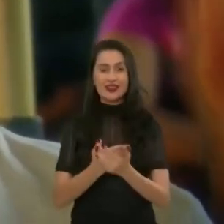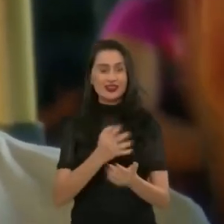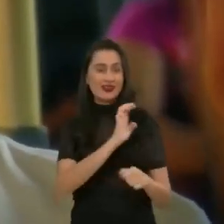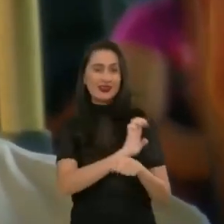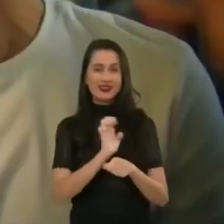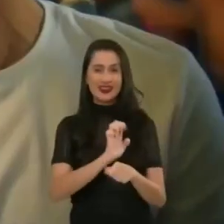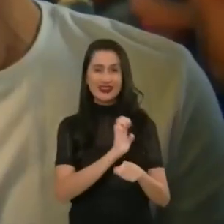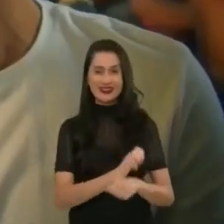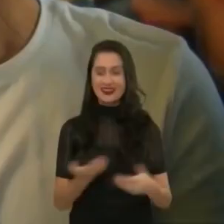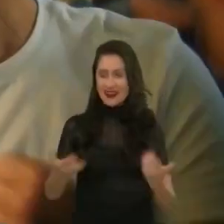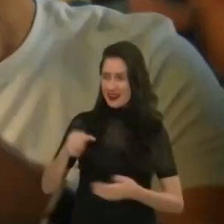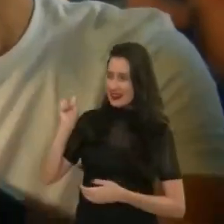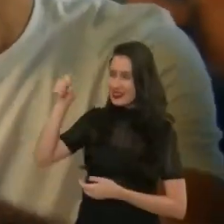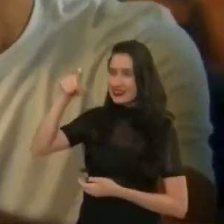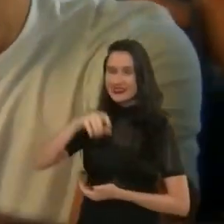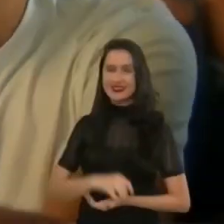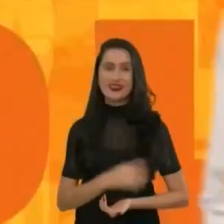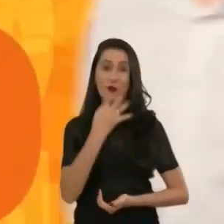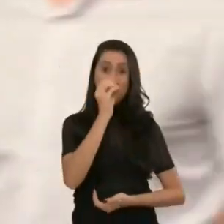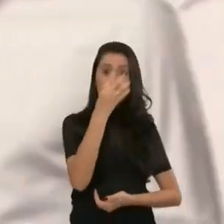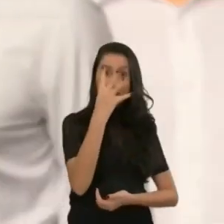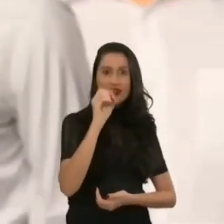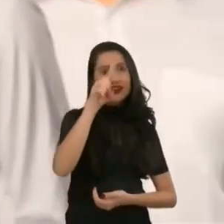Estudantivo Estadual. Agora sim!